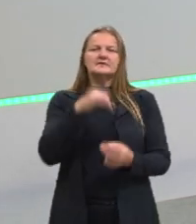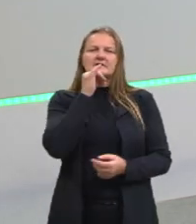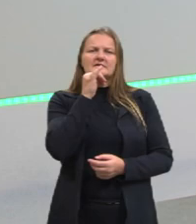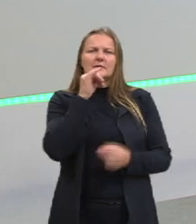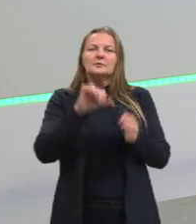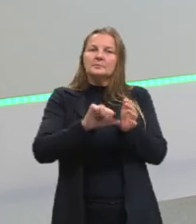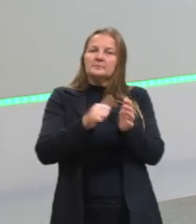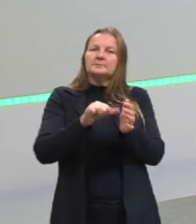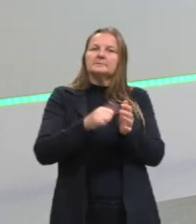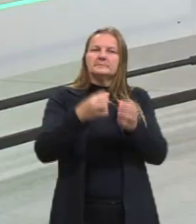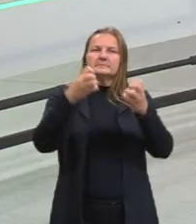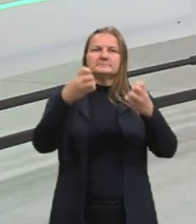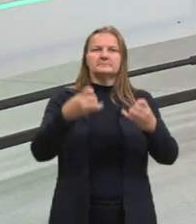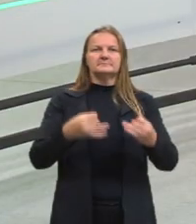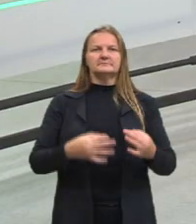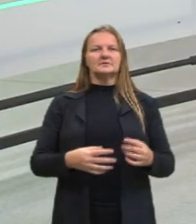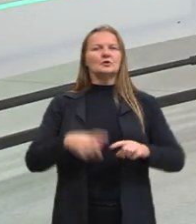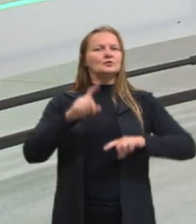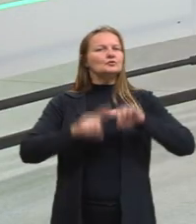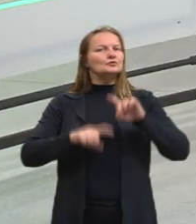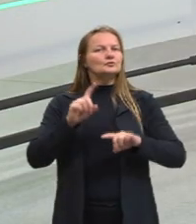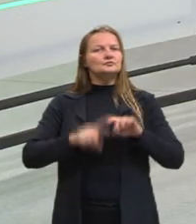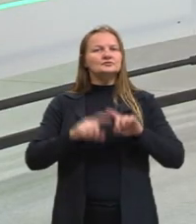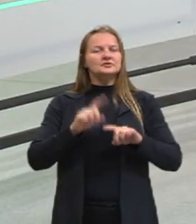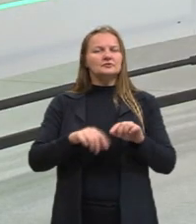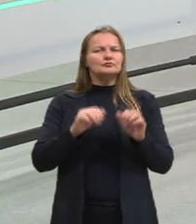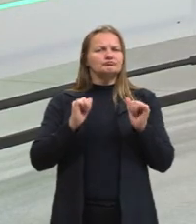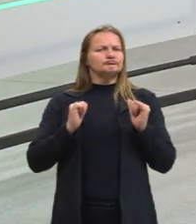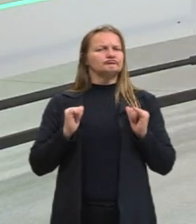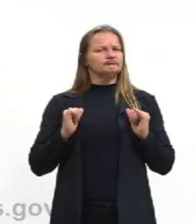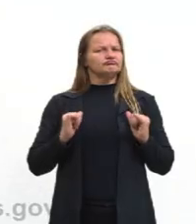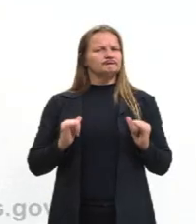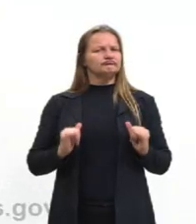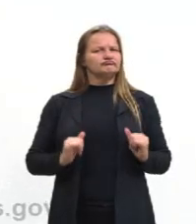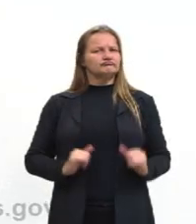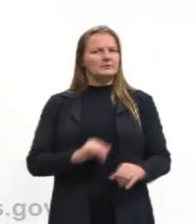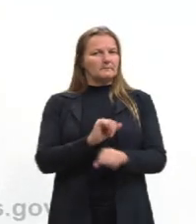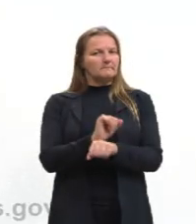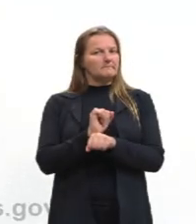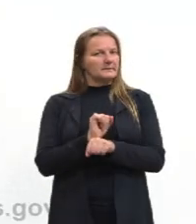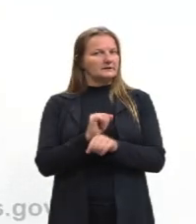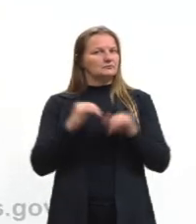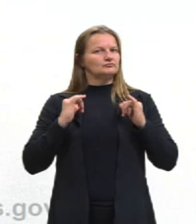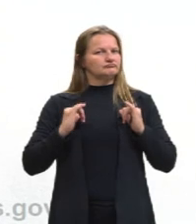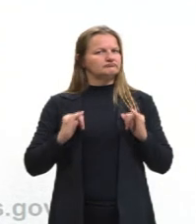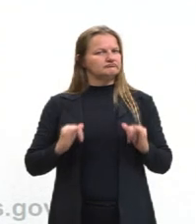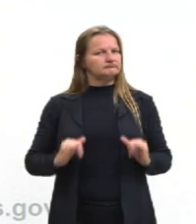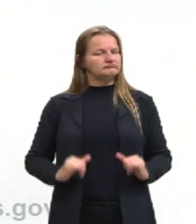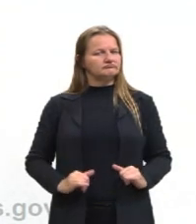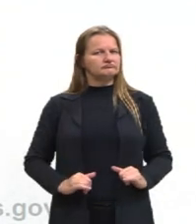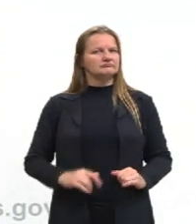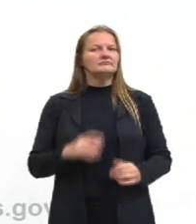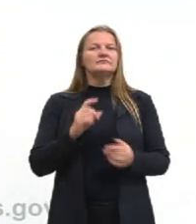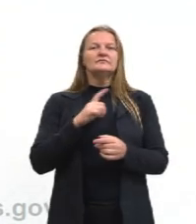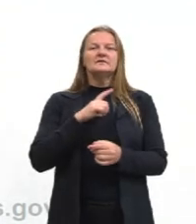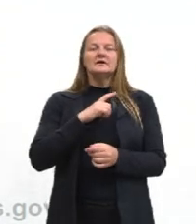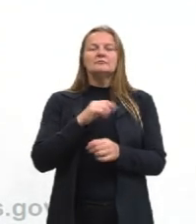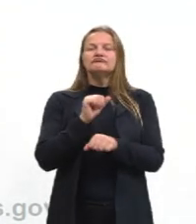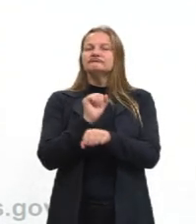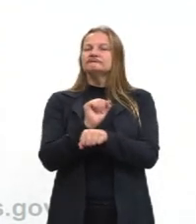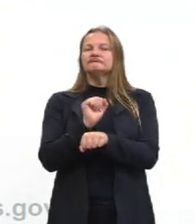primeiro, tá? Todo objeto em seu estado de repouso, né, ele vai então tender a